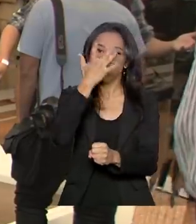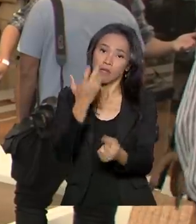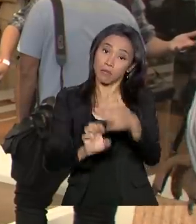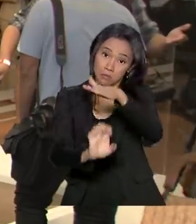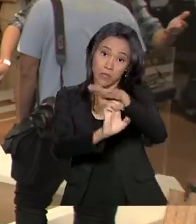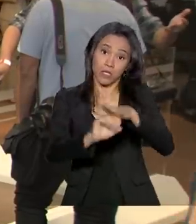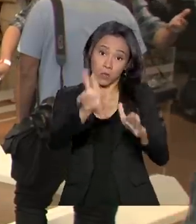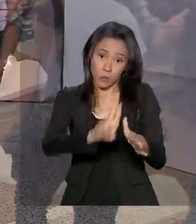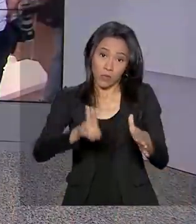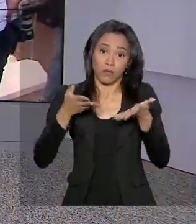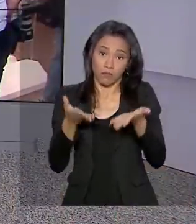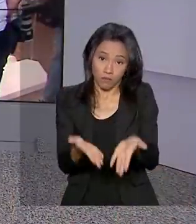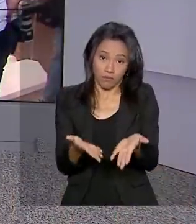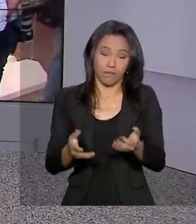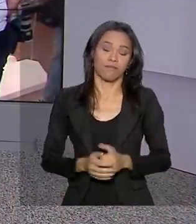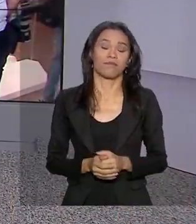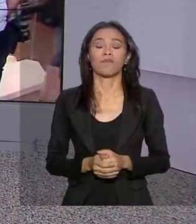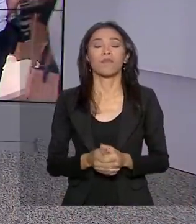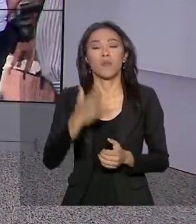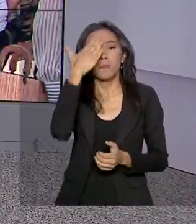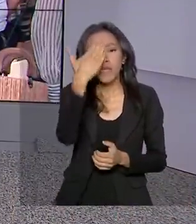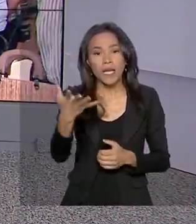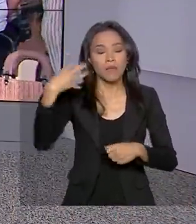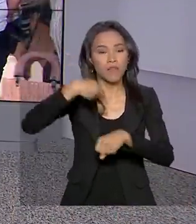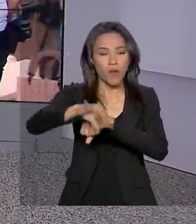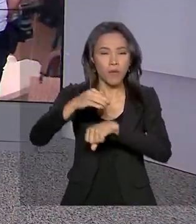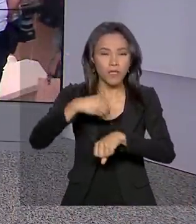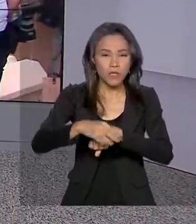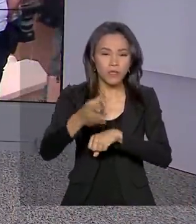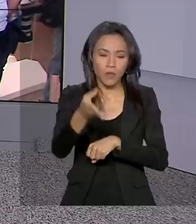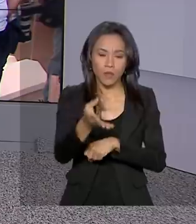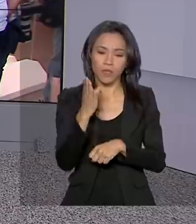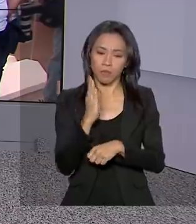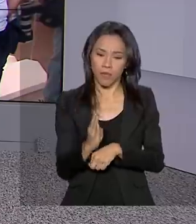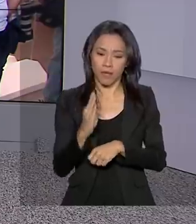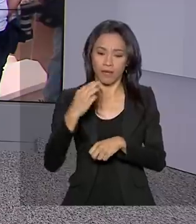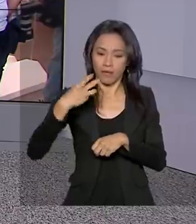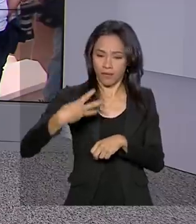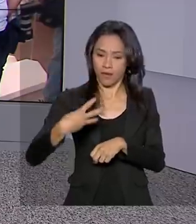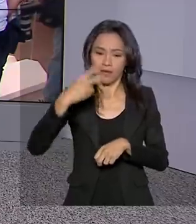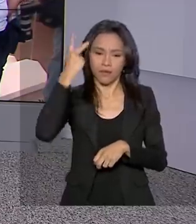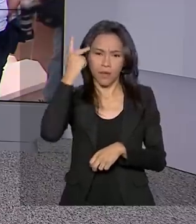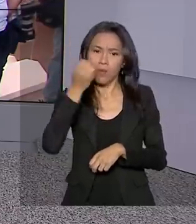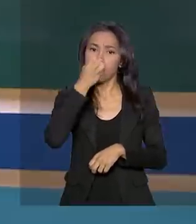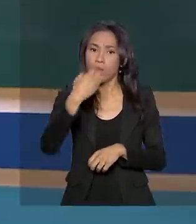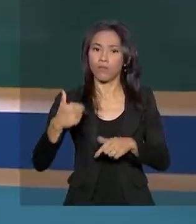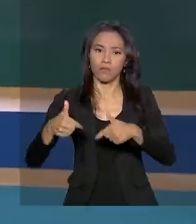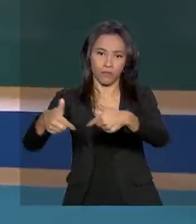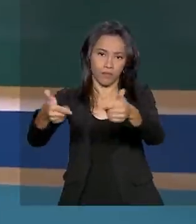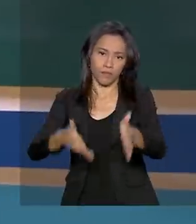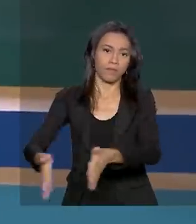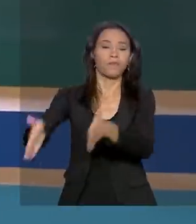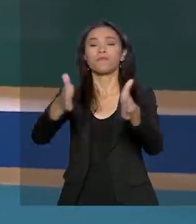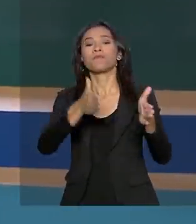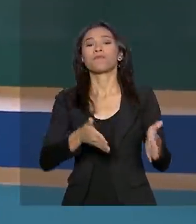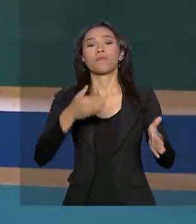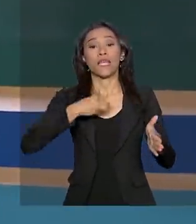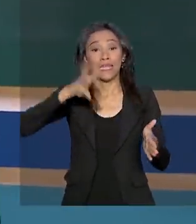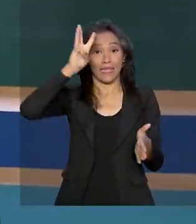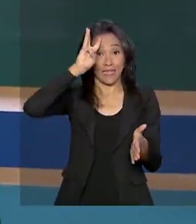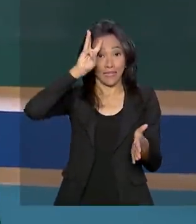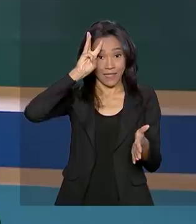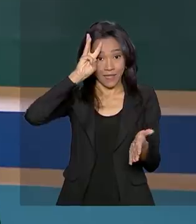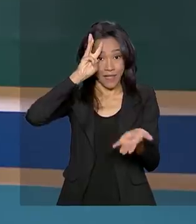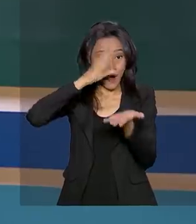Renata. Obrigada, Ricardo, pelas suas informações ao vivo, direto da B3 aí em São Paulo. Bom trabalho para você. A terça-feira está